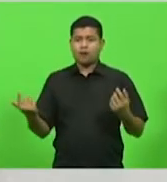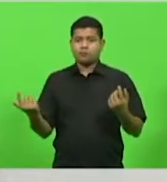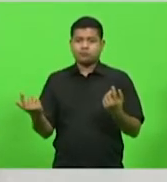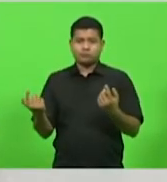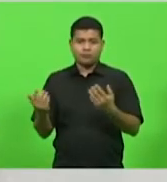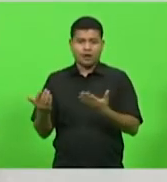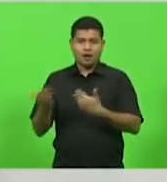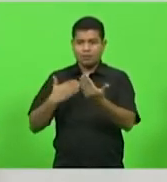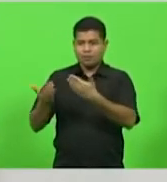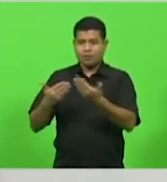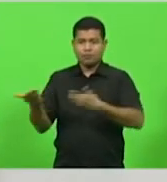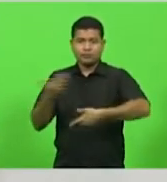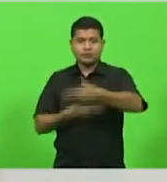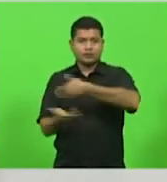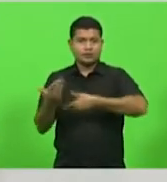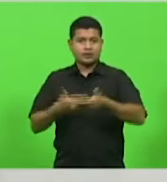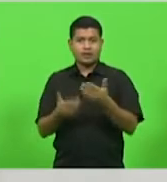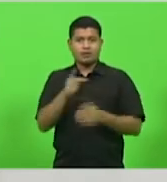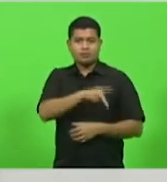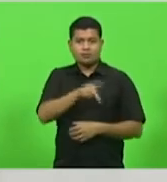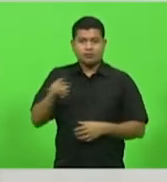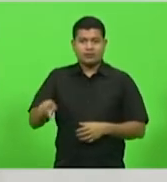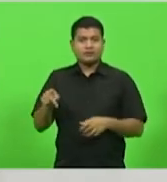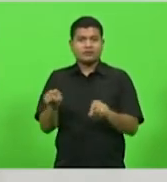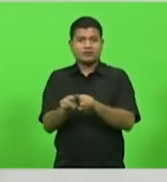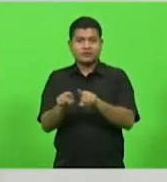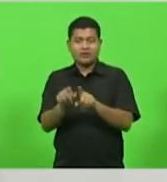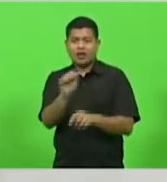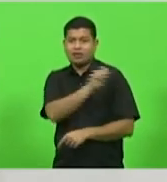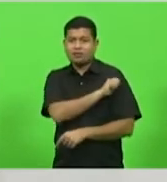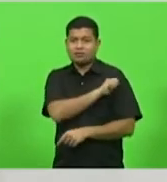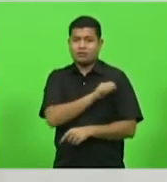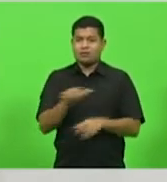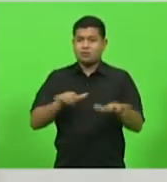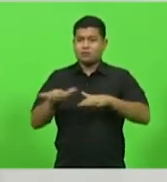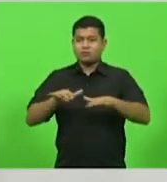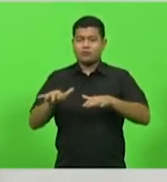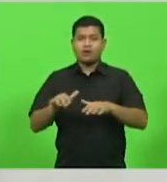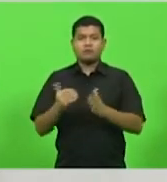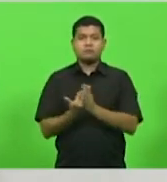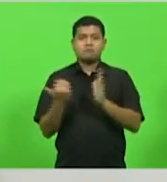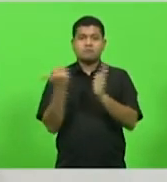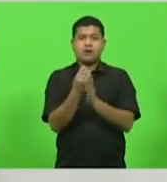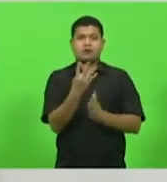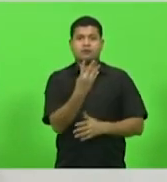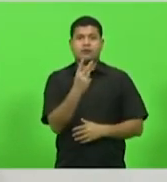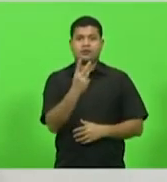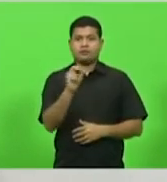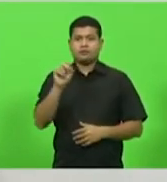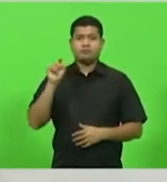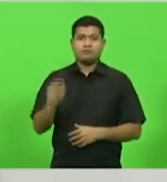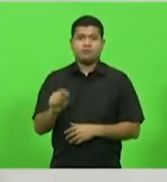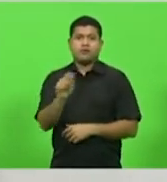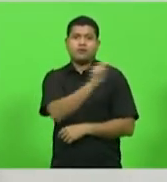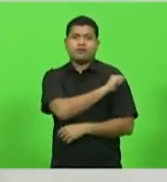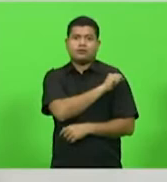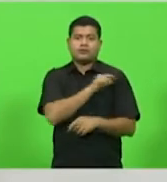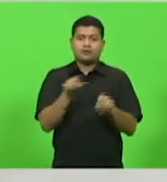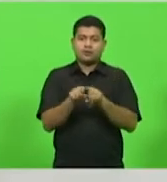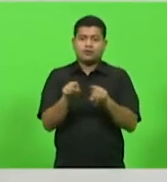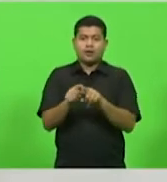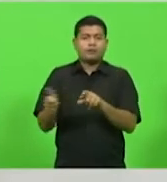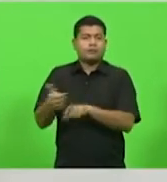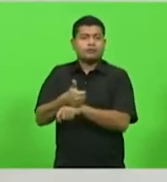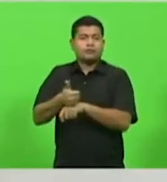professores. Um movimento que envolveu mais de 420 mil alunos e também cerca de 40 mil profissionais,